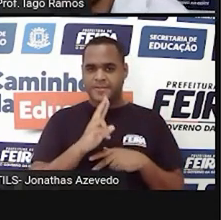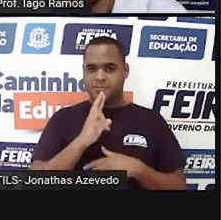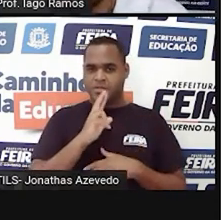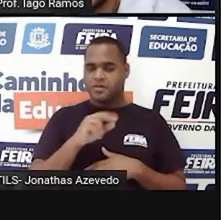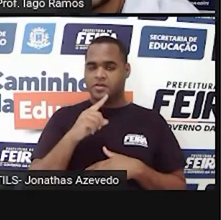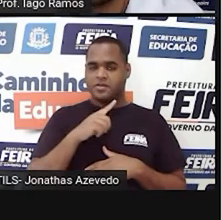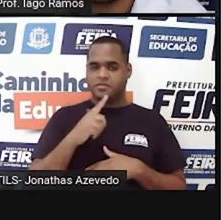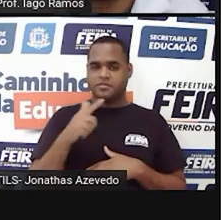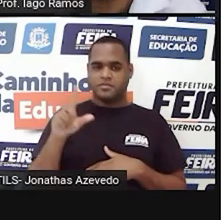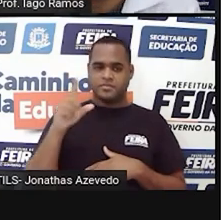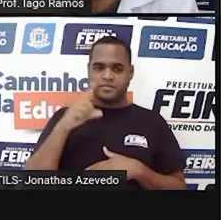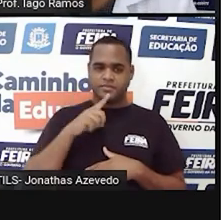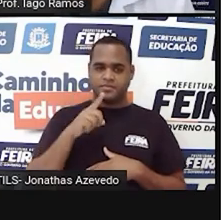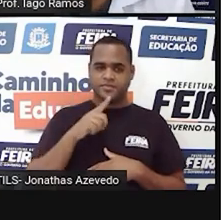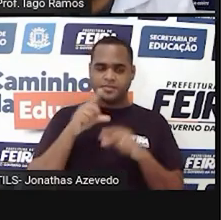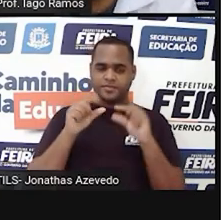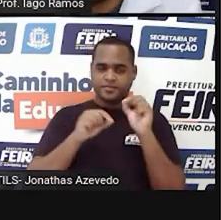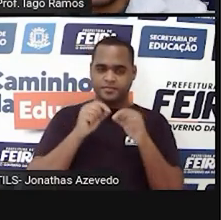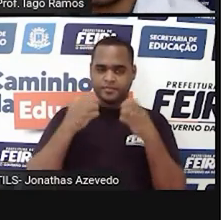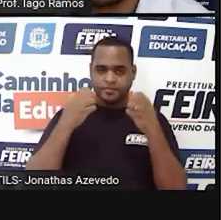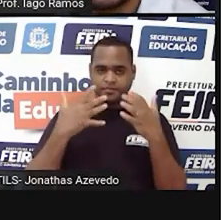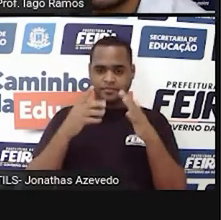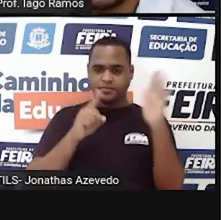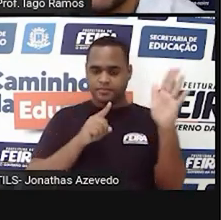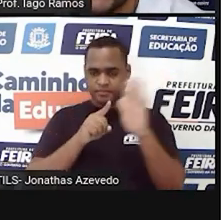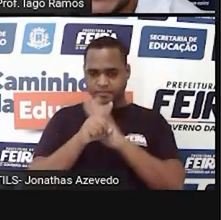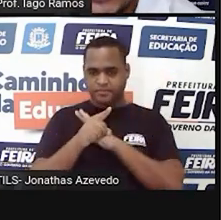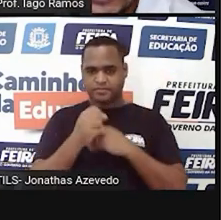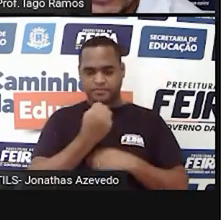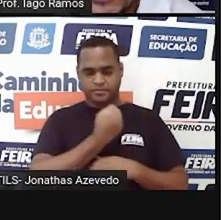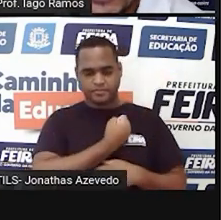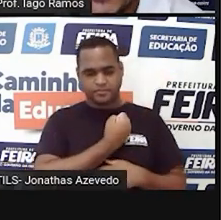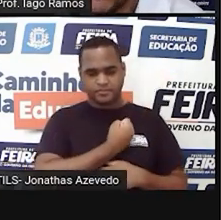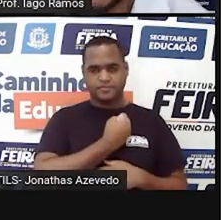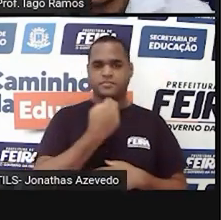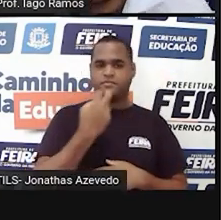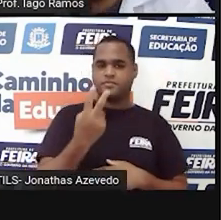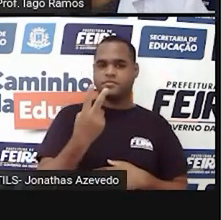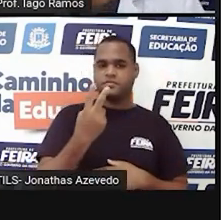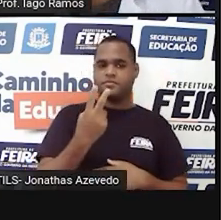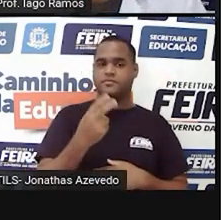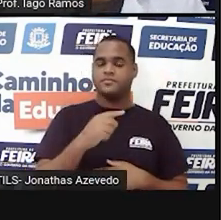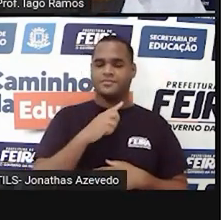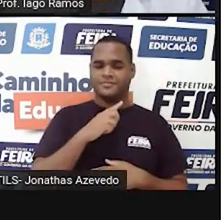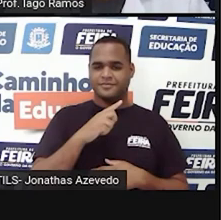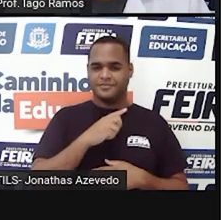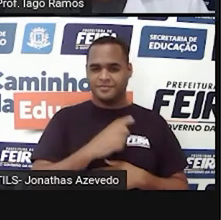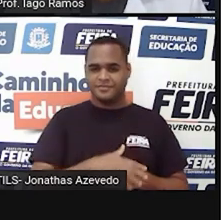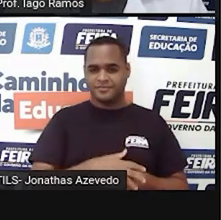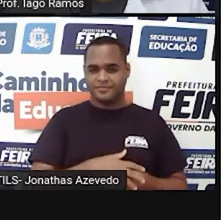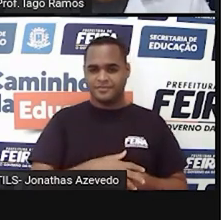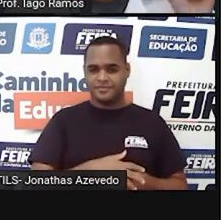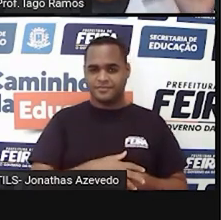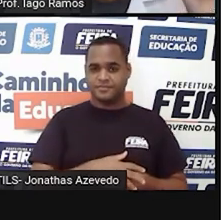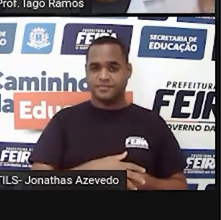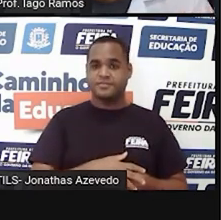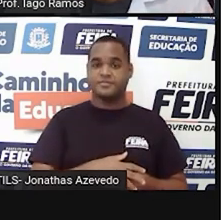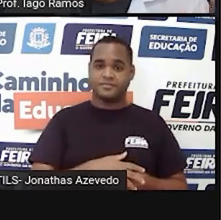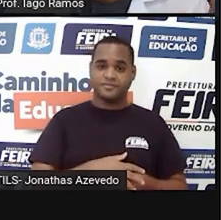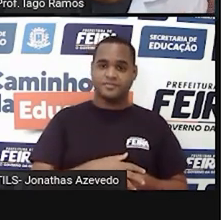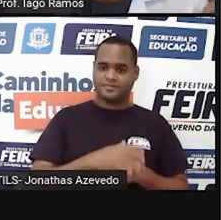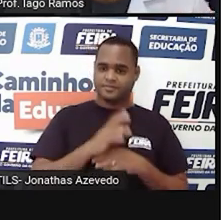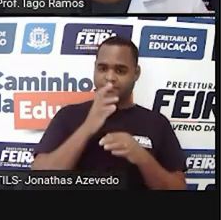Seguindo, vamos para uma pergunta de número 2. Olha só. do total,